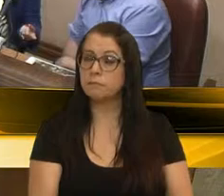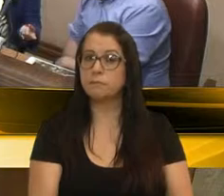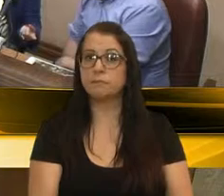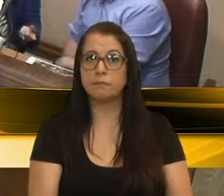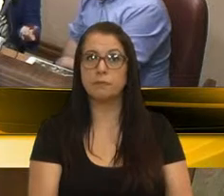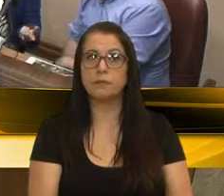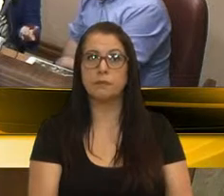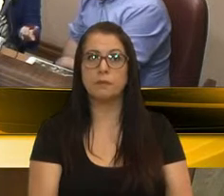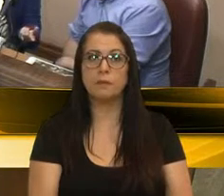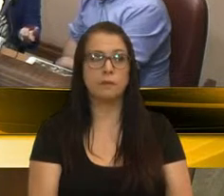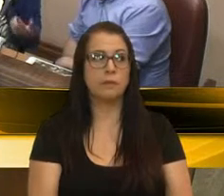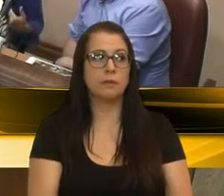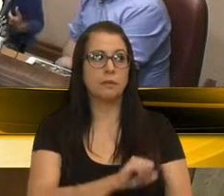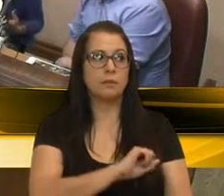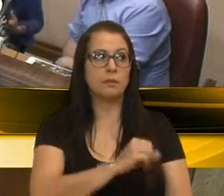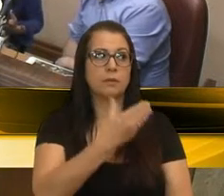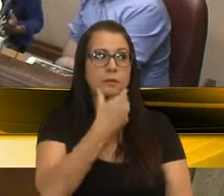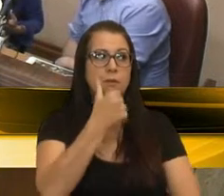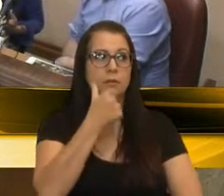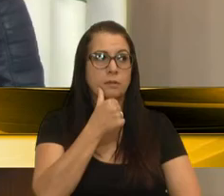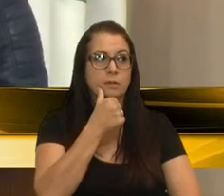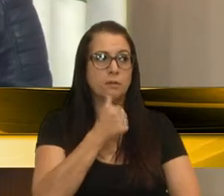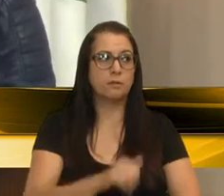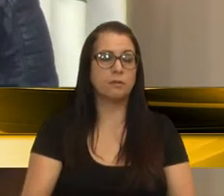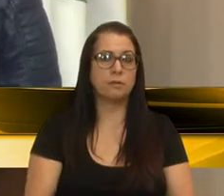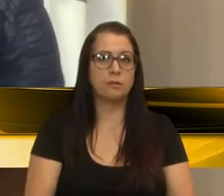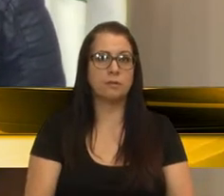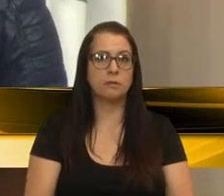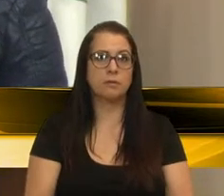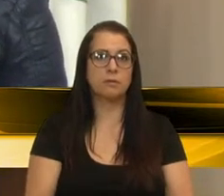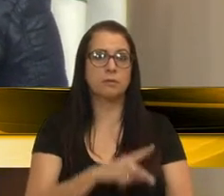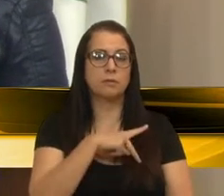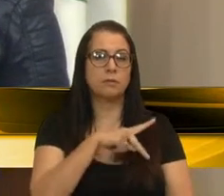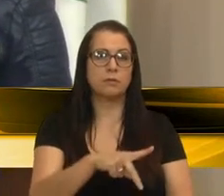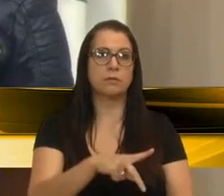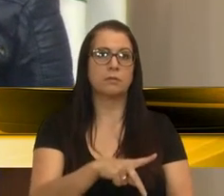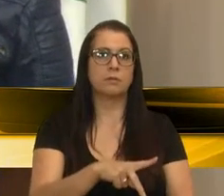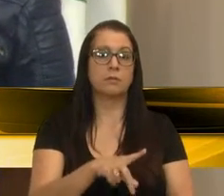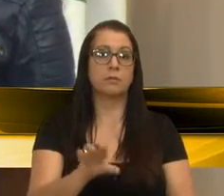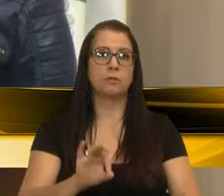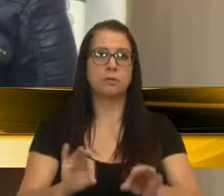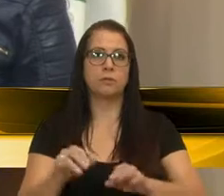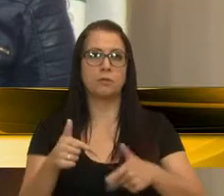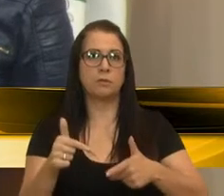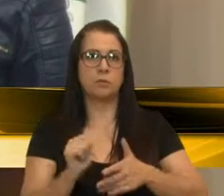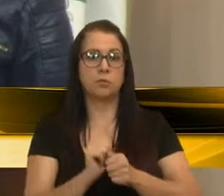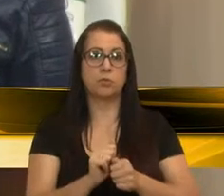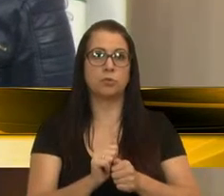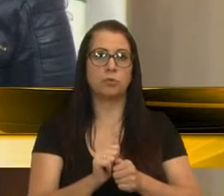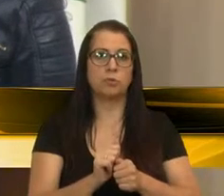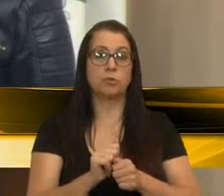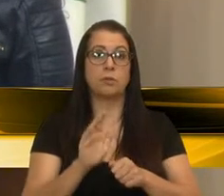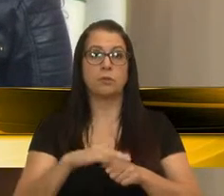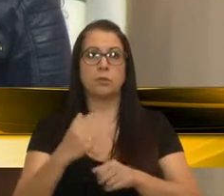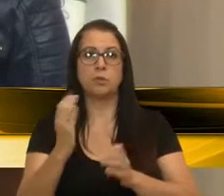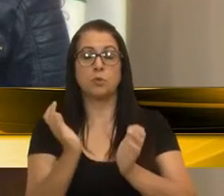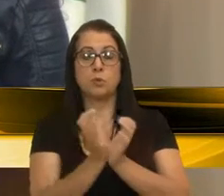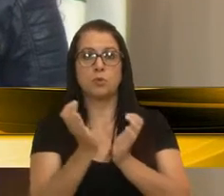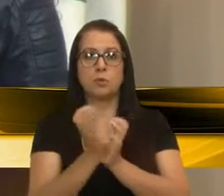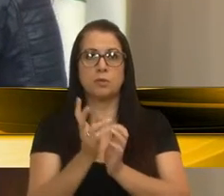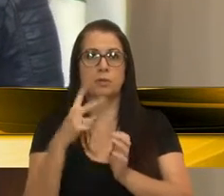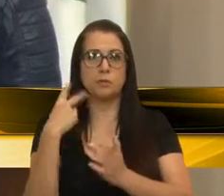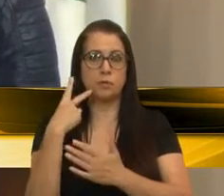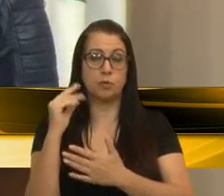Senhoras e senhores, bom dia a todos, ao nosso presidente que preside os trabalhos, aos demais colegas vereadores